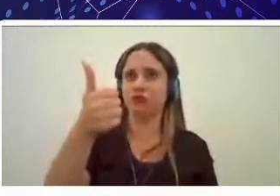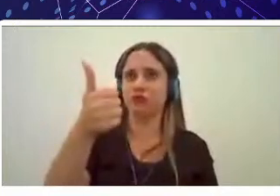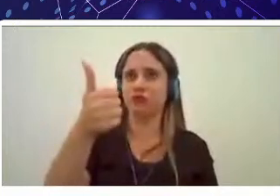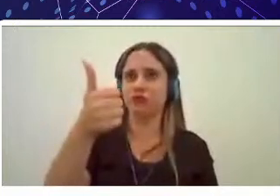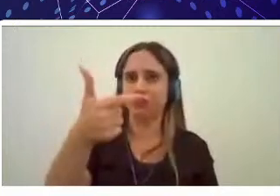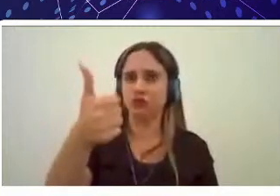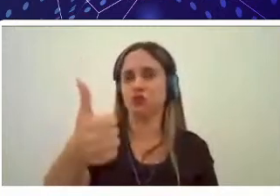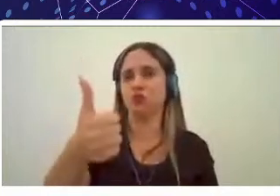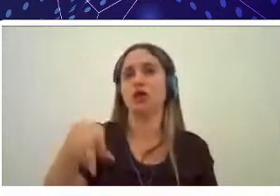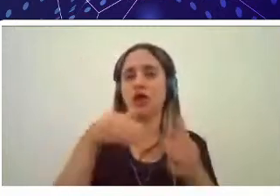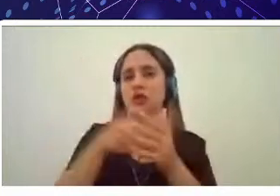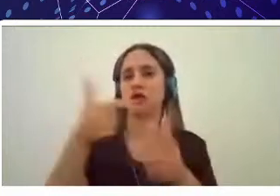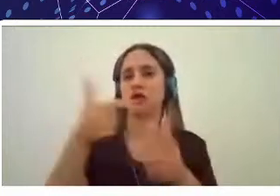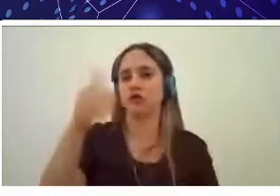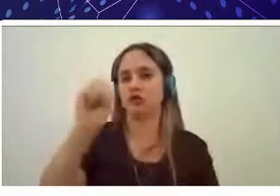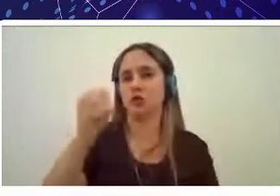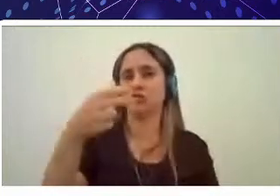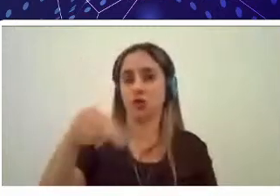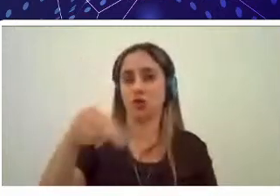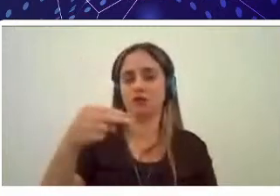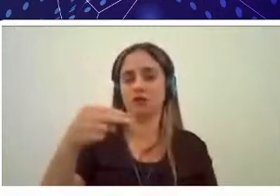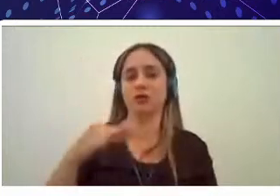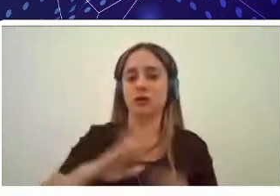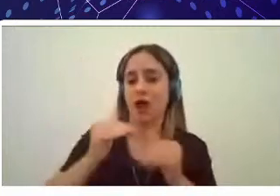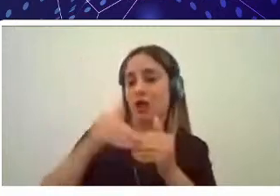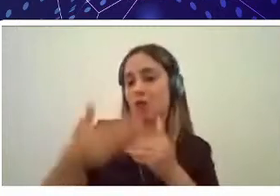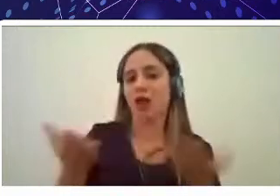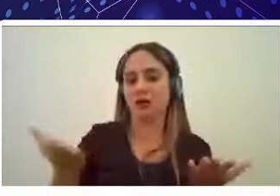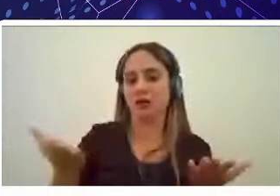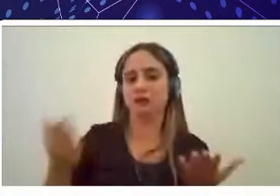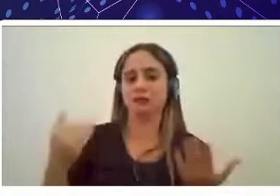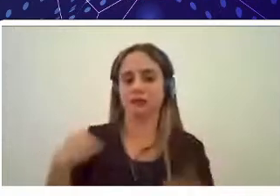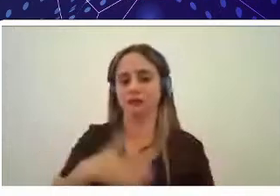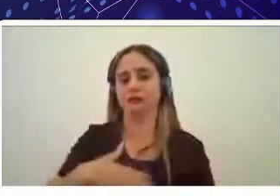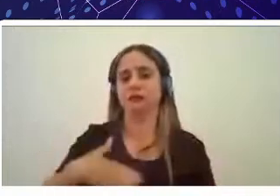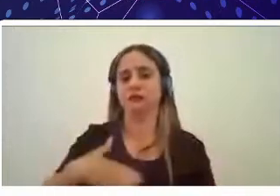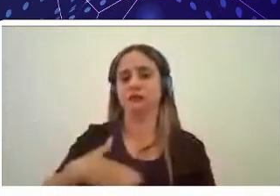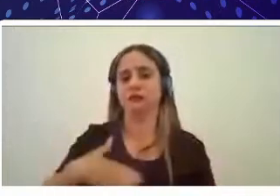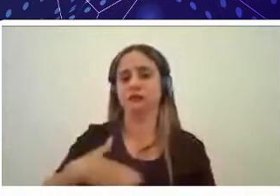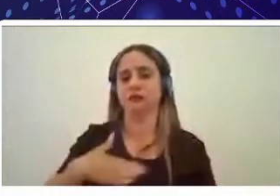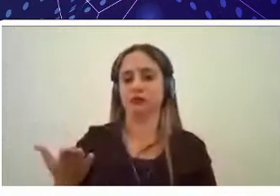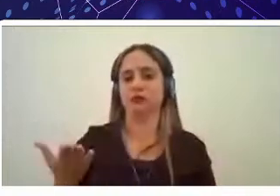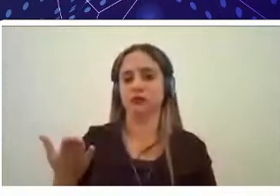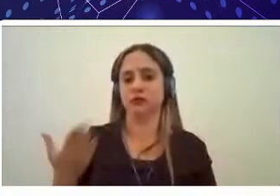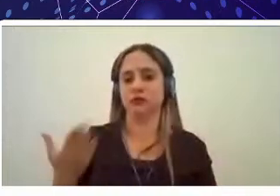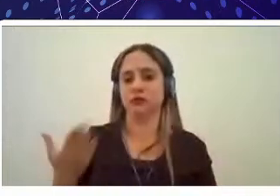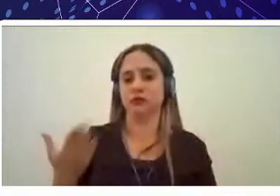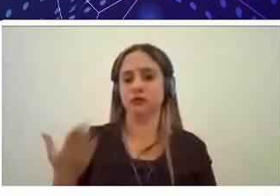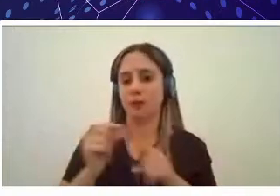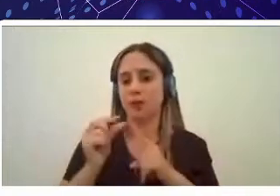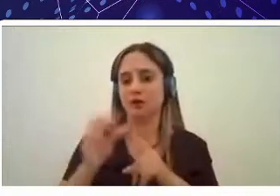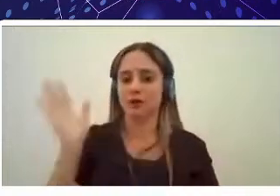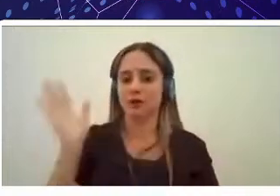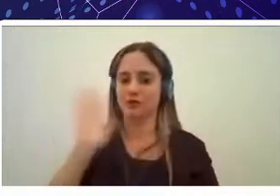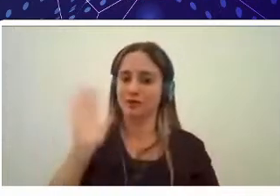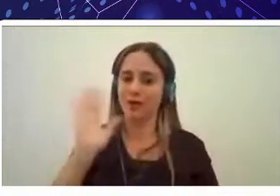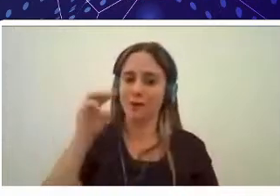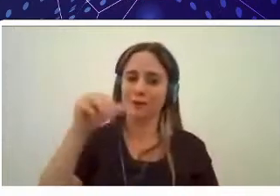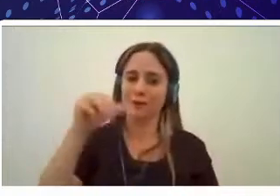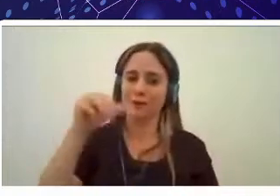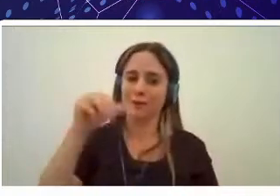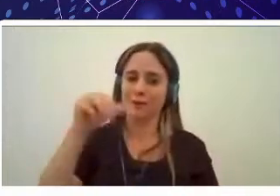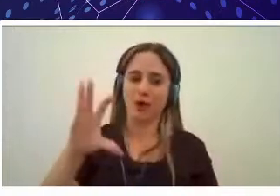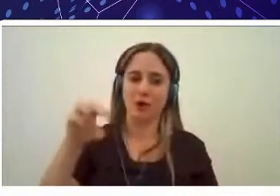gostaria de deixar a palavra o professor Marcones dar o tchauzinho nele a professora Bruna e a Érica e a